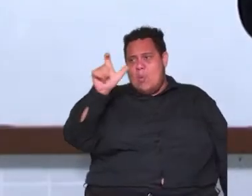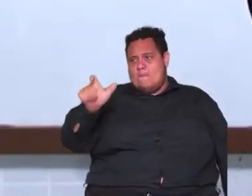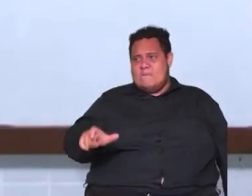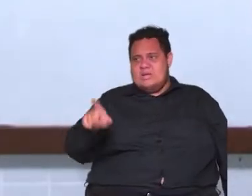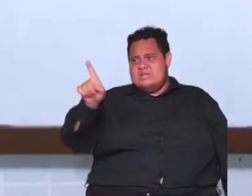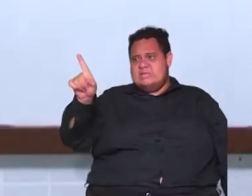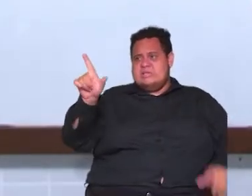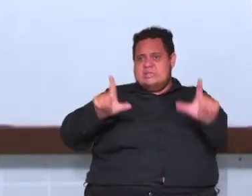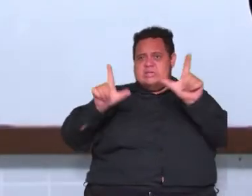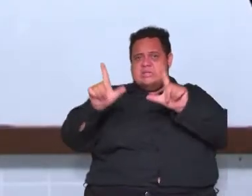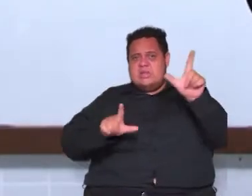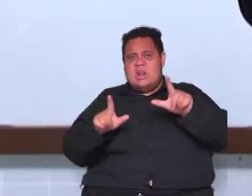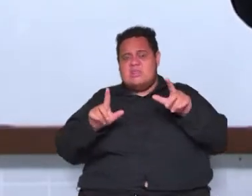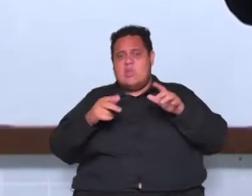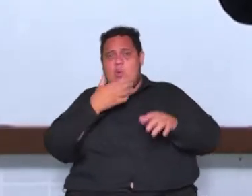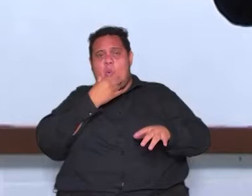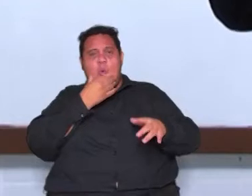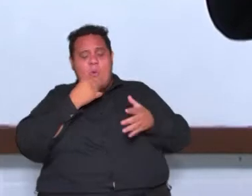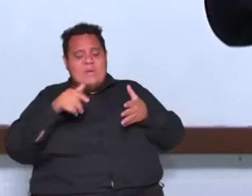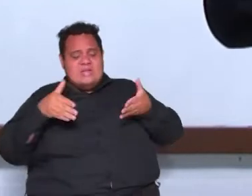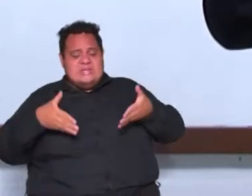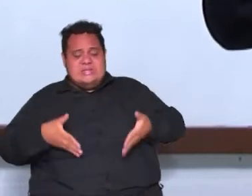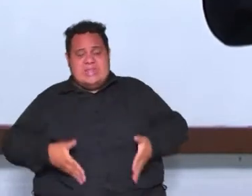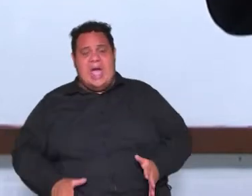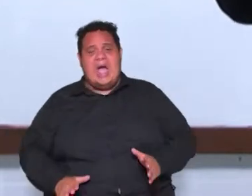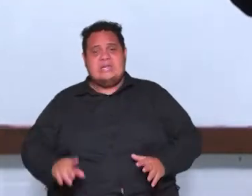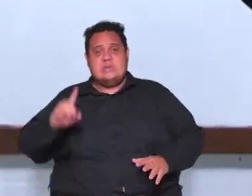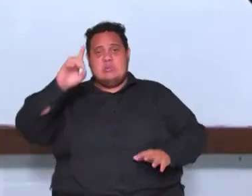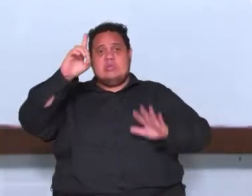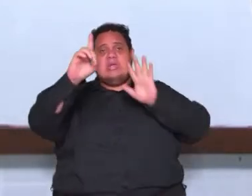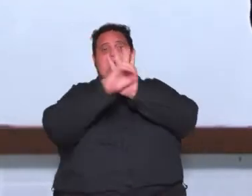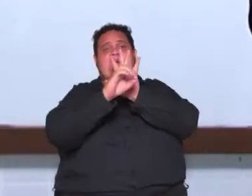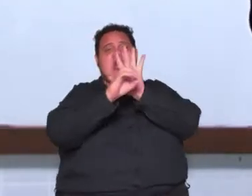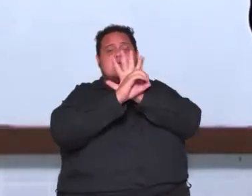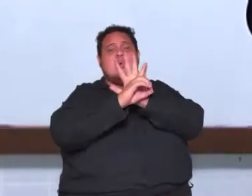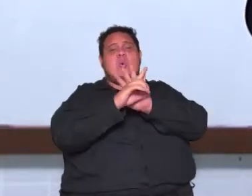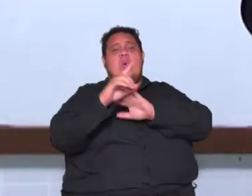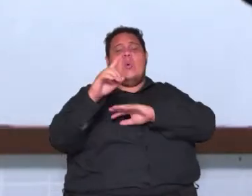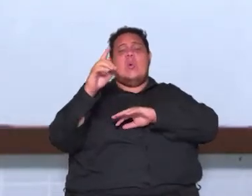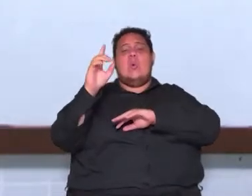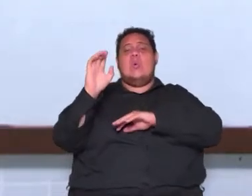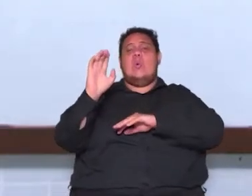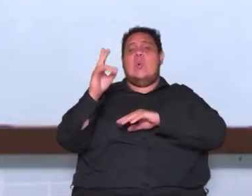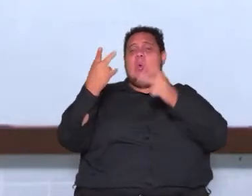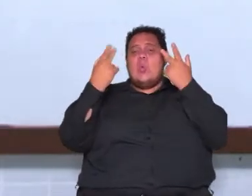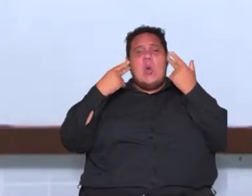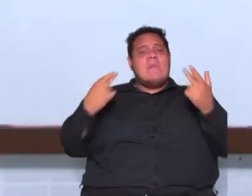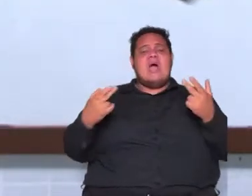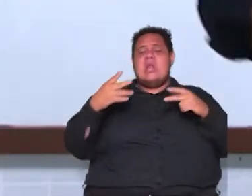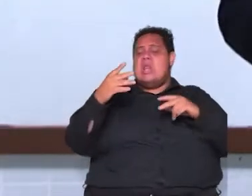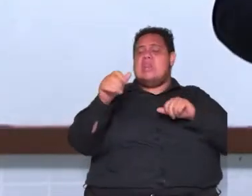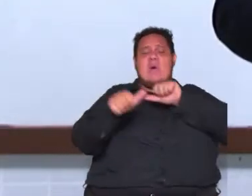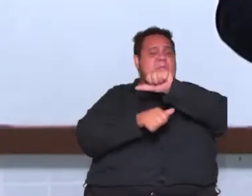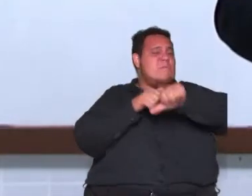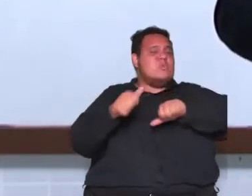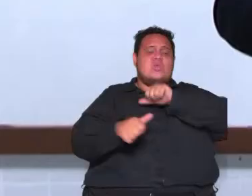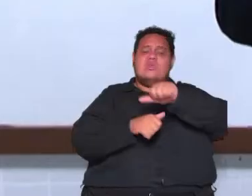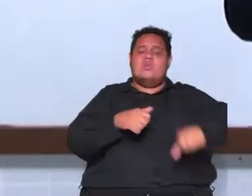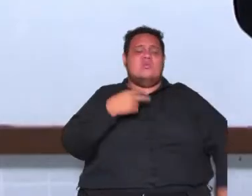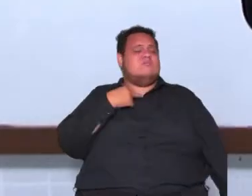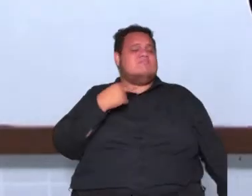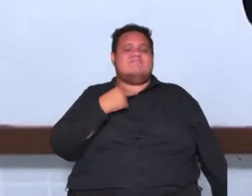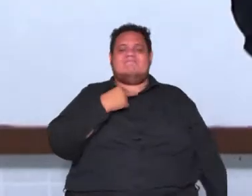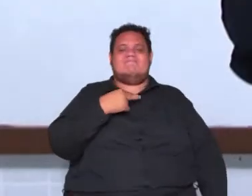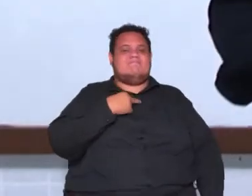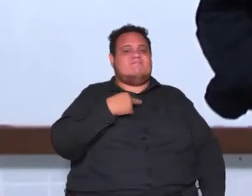nasce com direitos inalienáveis naturais que não pode transferir a ninguém eu